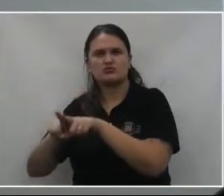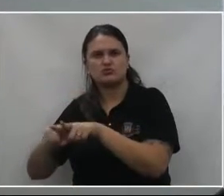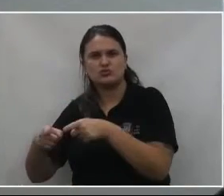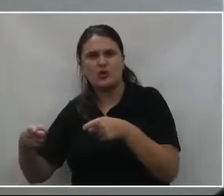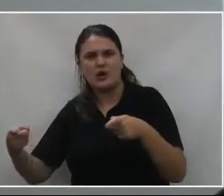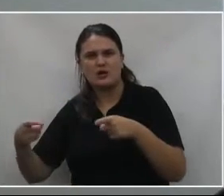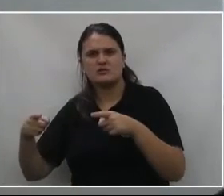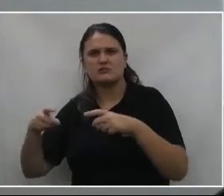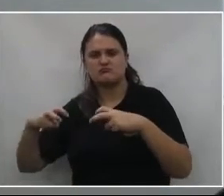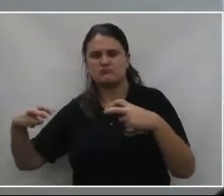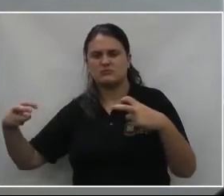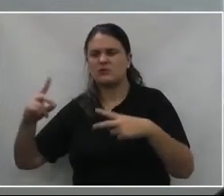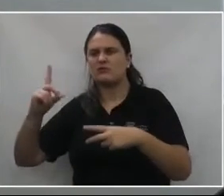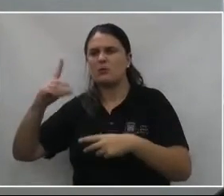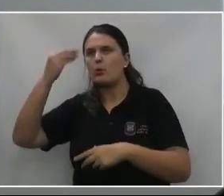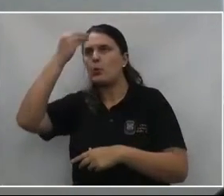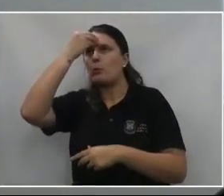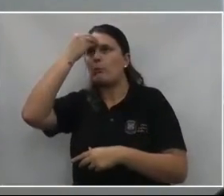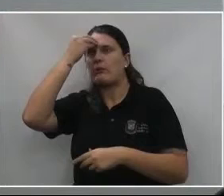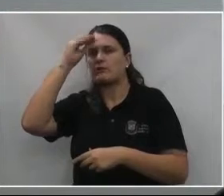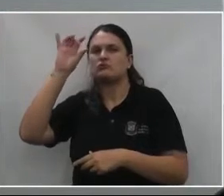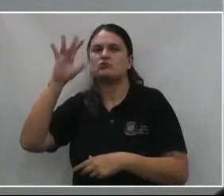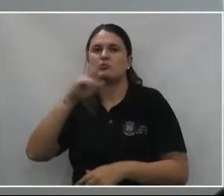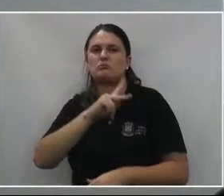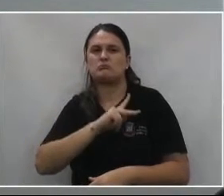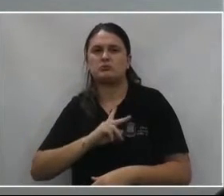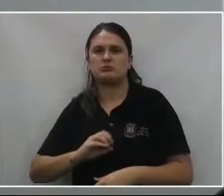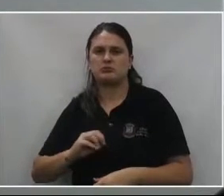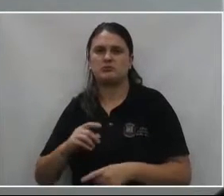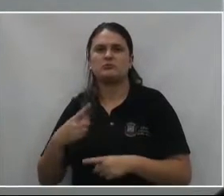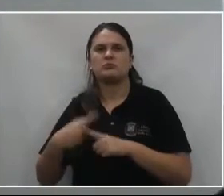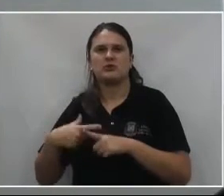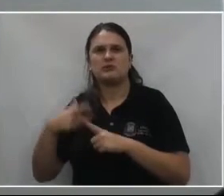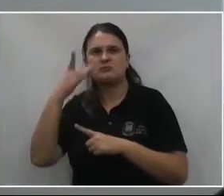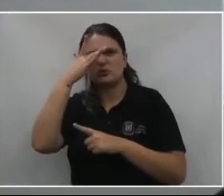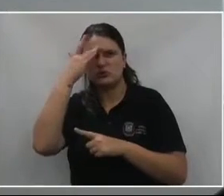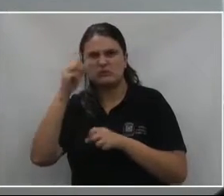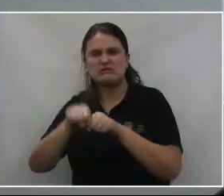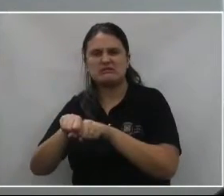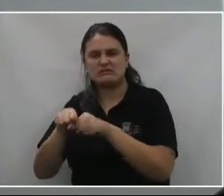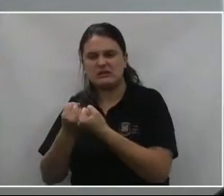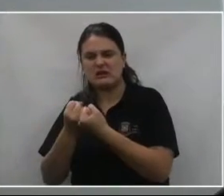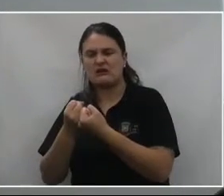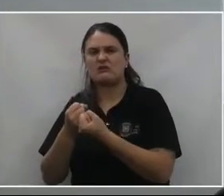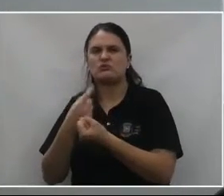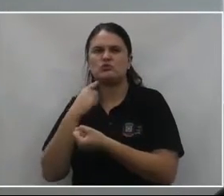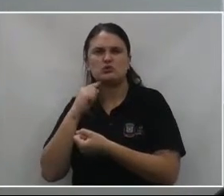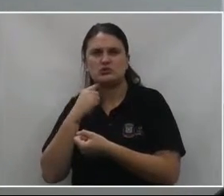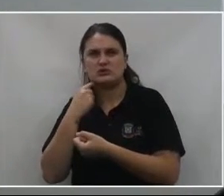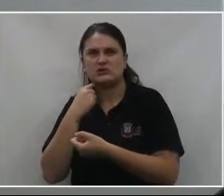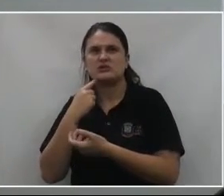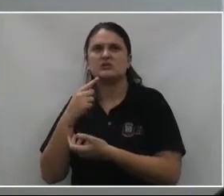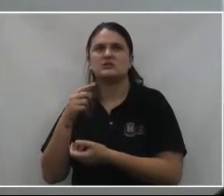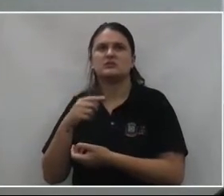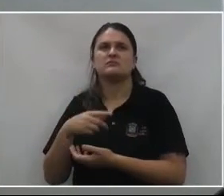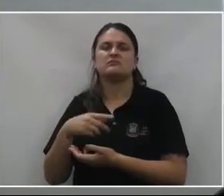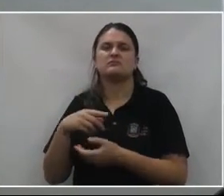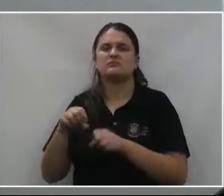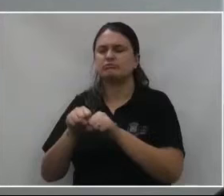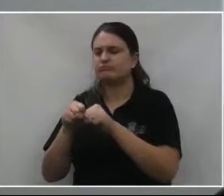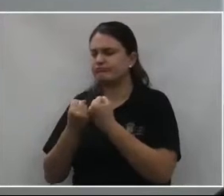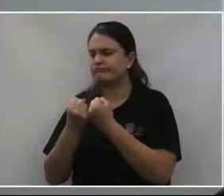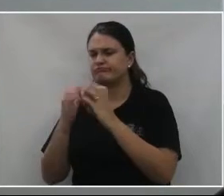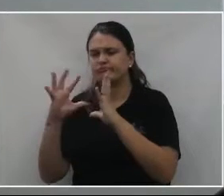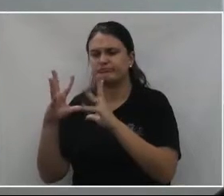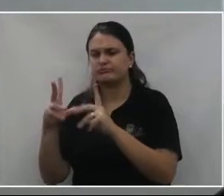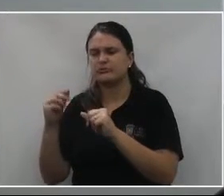Não vamos culpar só o poder público, né? Os vândalos também tomam conta do pedaço. É totalmente destruído.